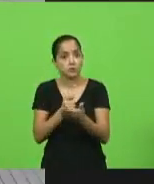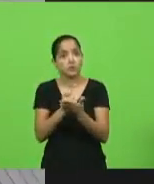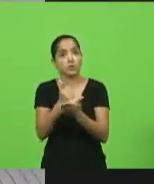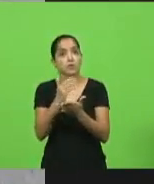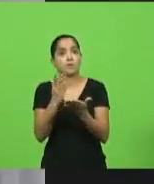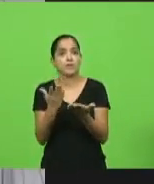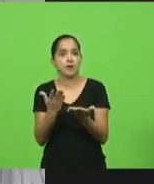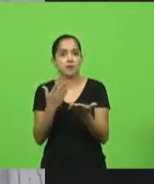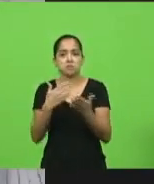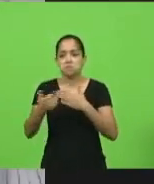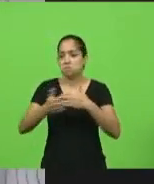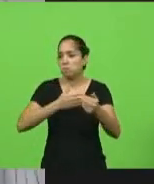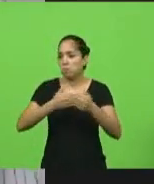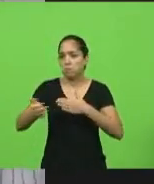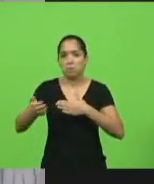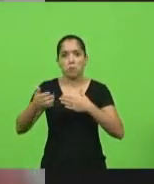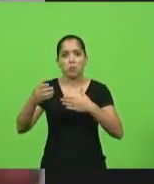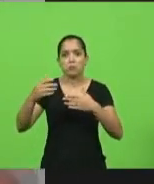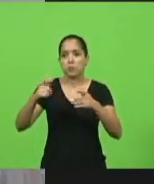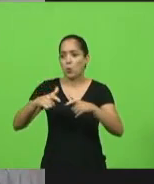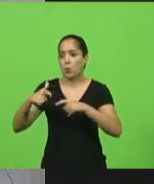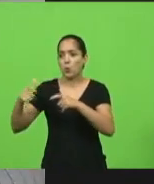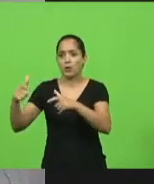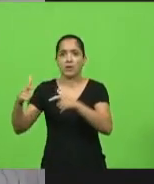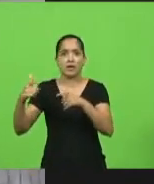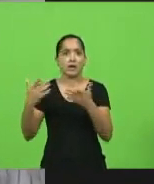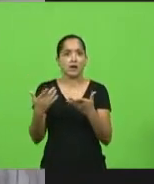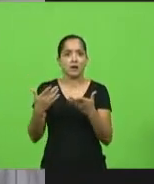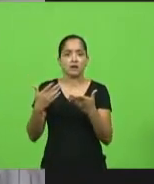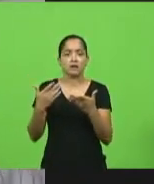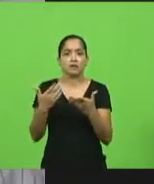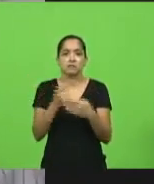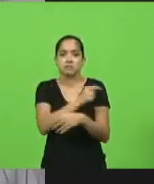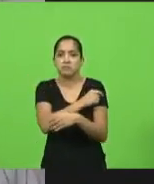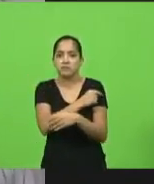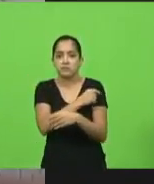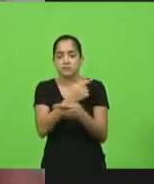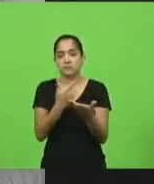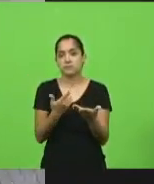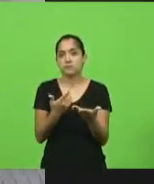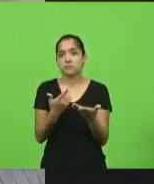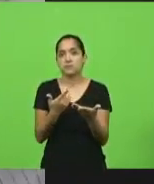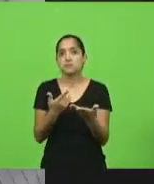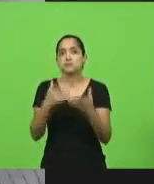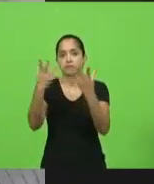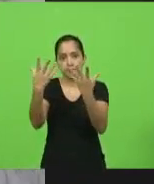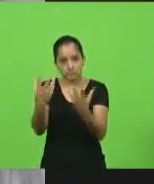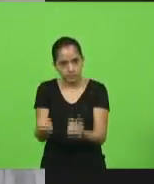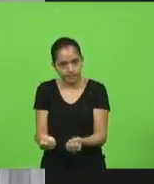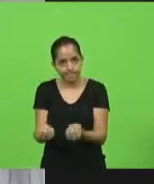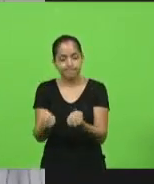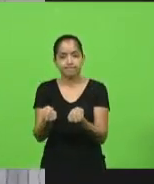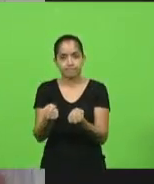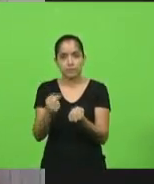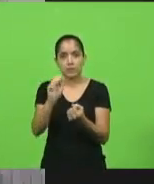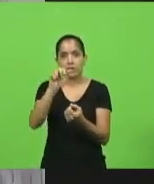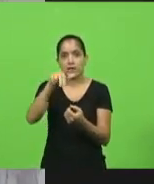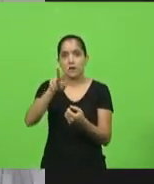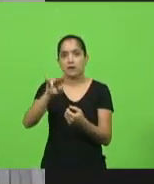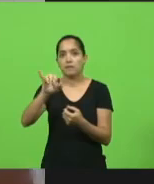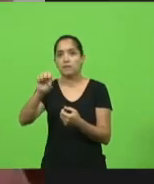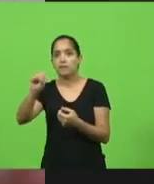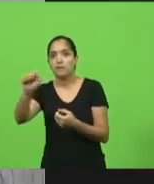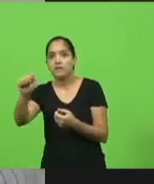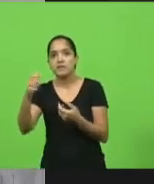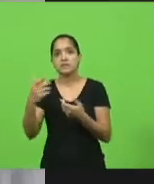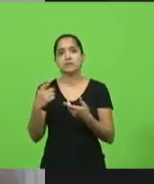não importa de onde que a vacina vem. Se a vacina for autorizada pela Anvisa, que venha da